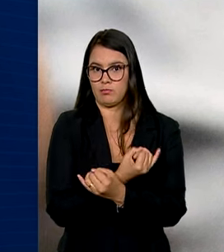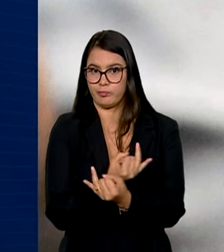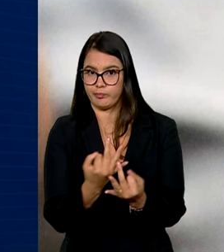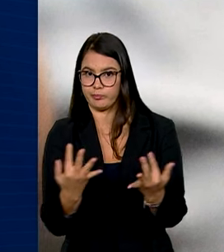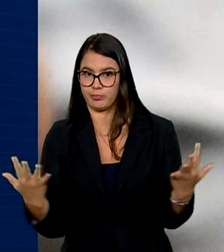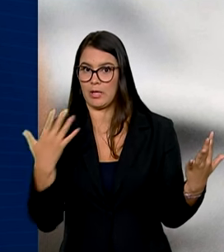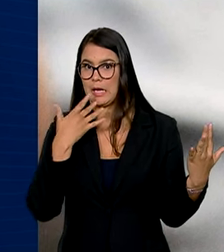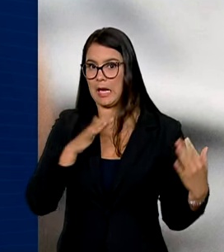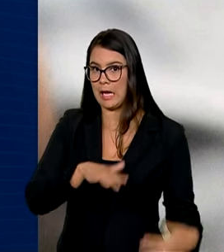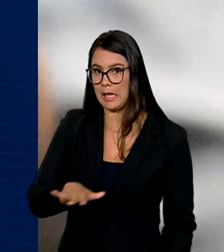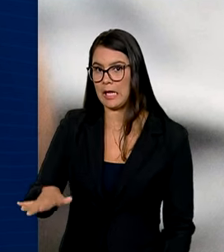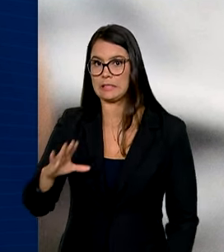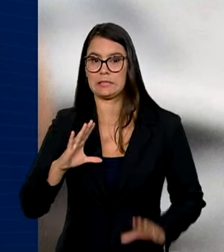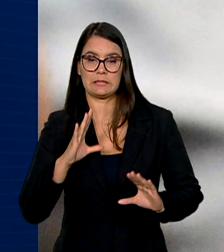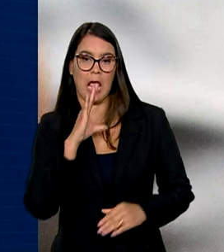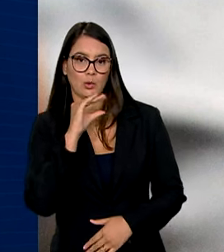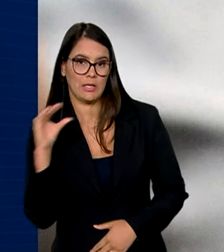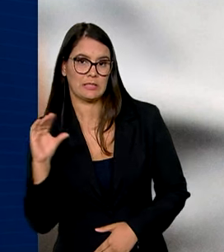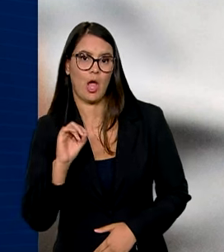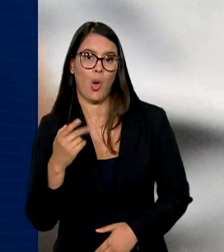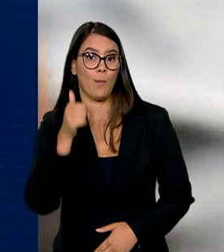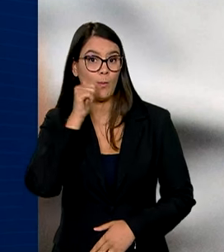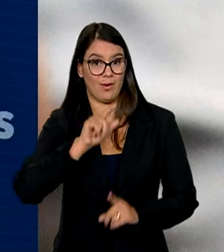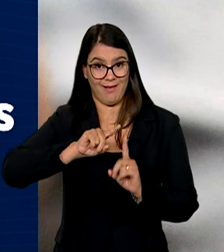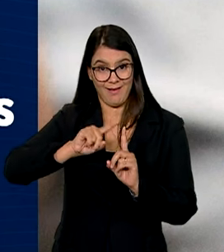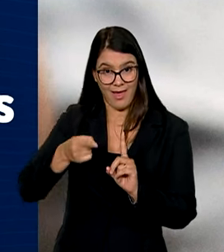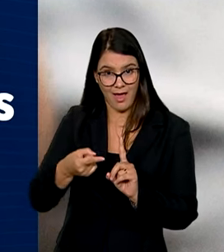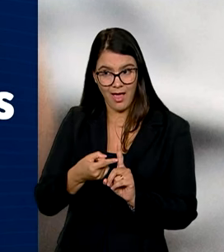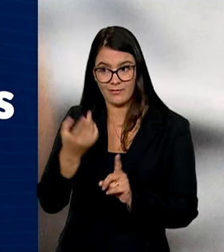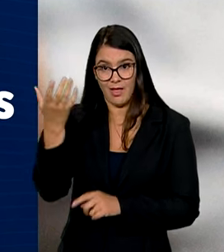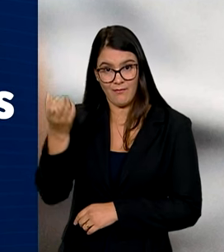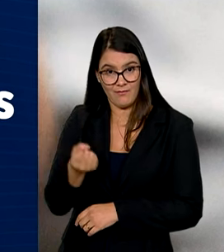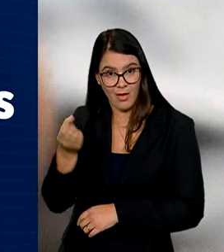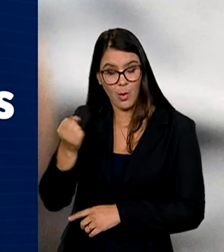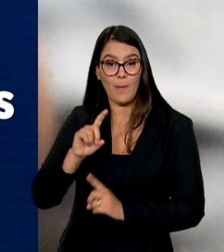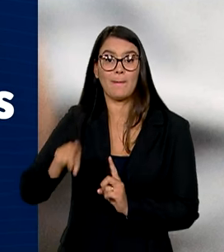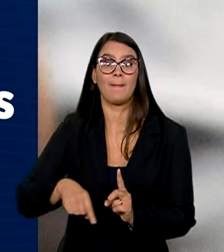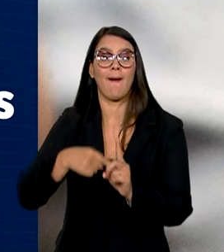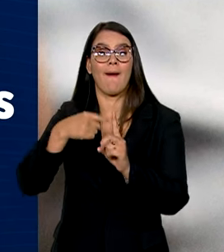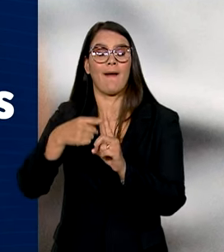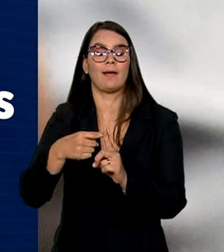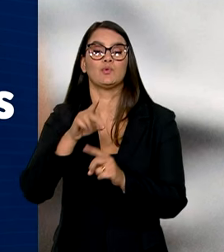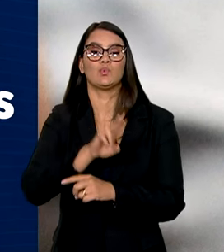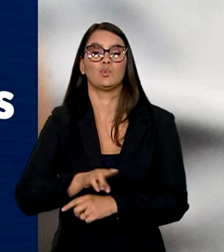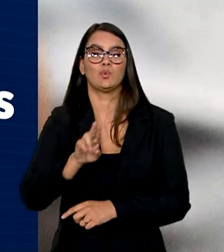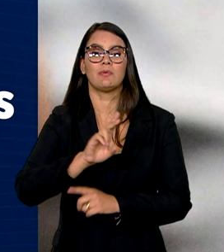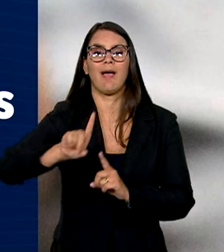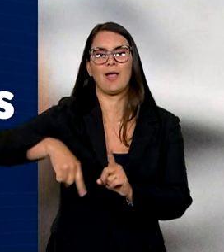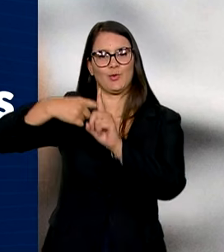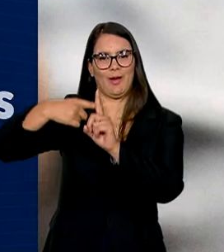com crianças, adolescentes ou gestantes, o valor recebido será maior com a aplicação dos